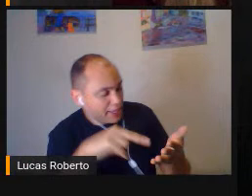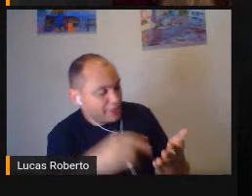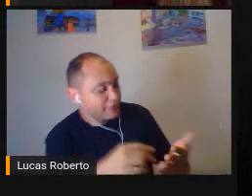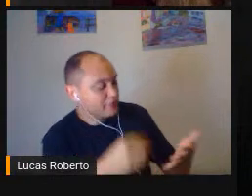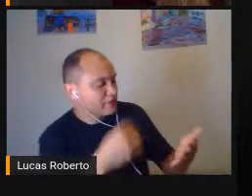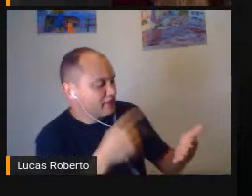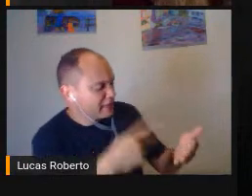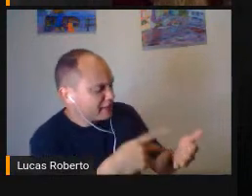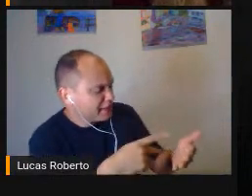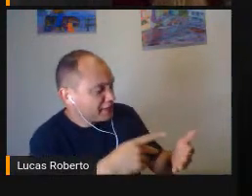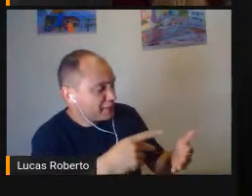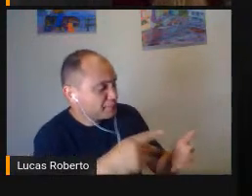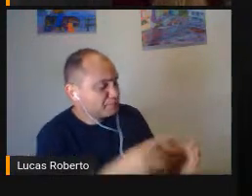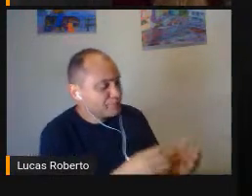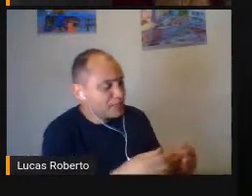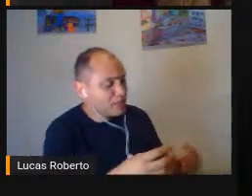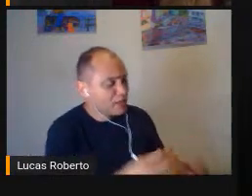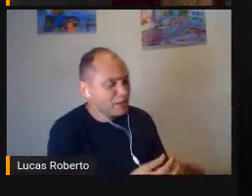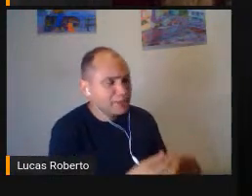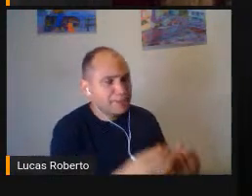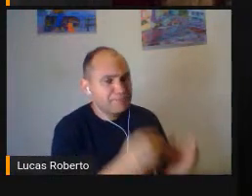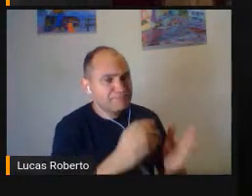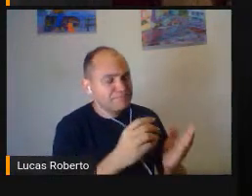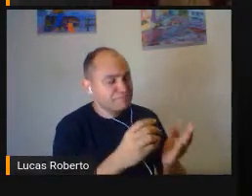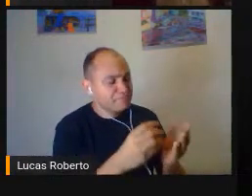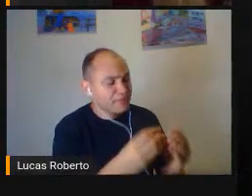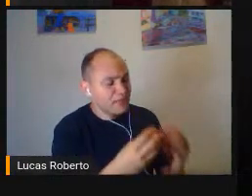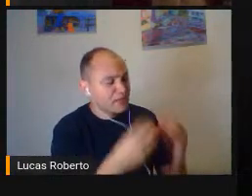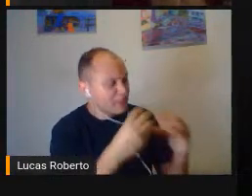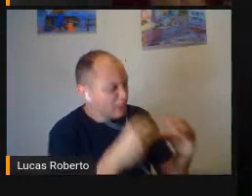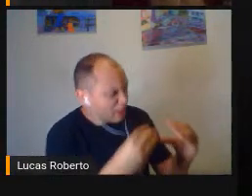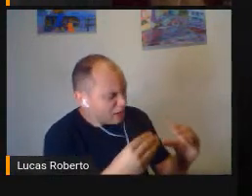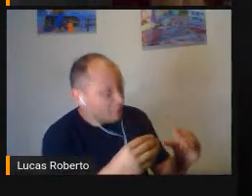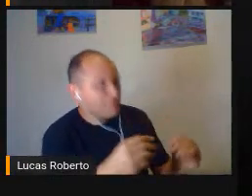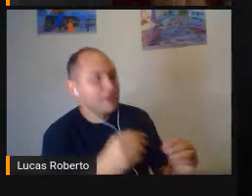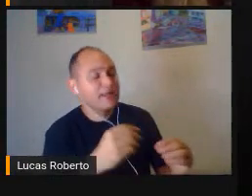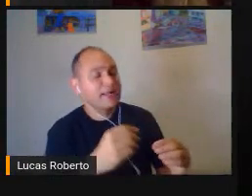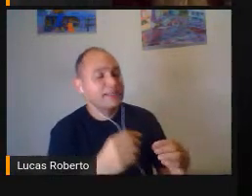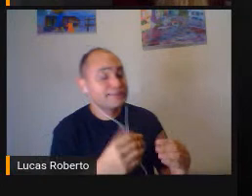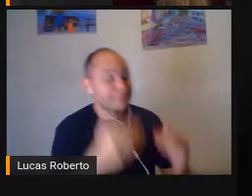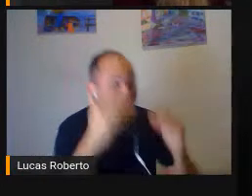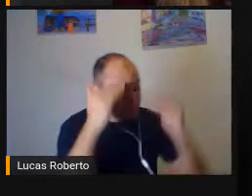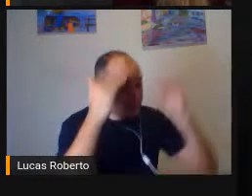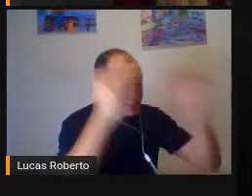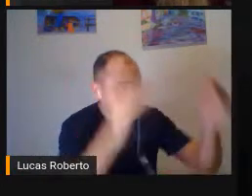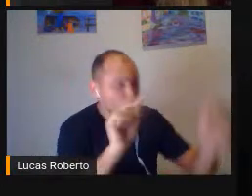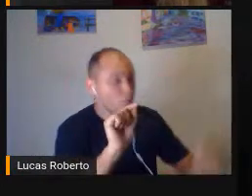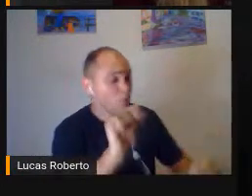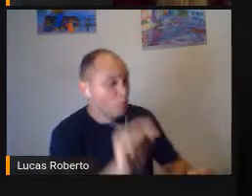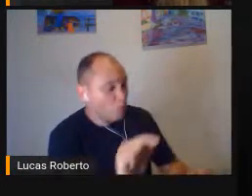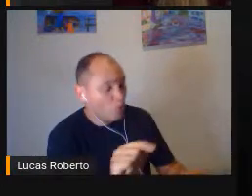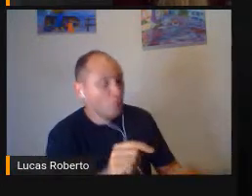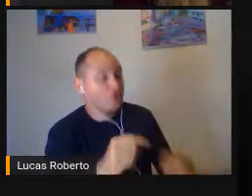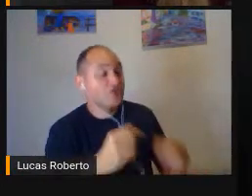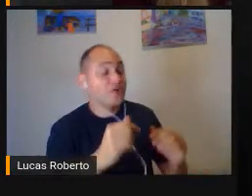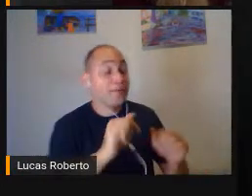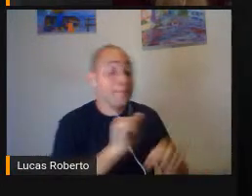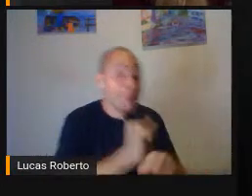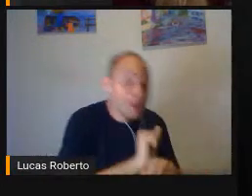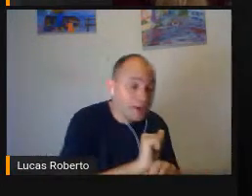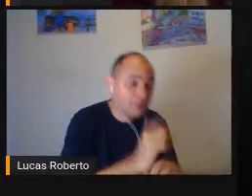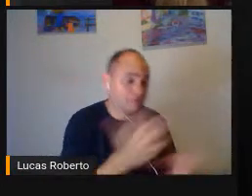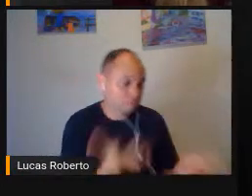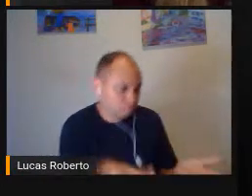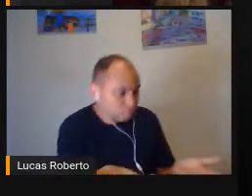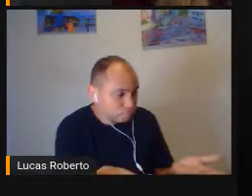Fiel Ao conteúdo Respeitando Pontuação Fazendo pausas E se houver Necessidade Da soletração A